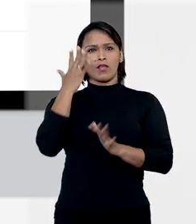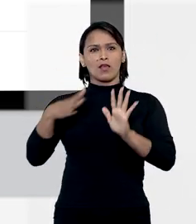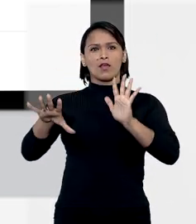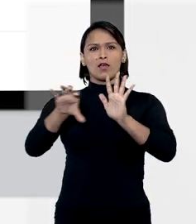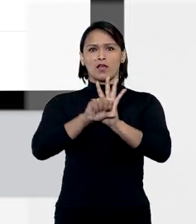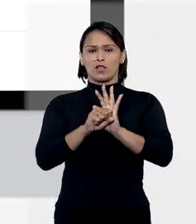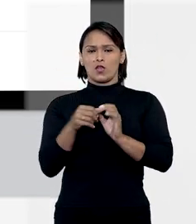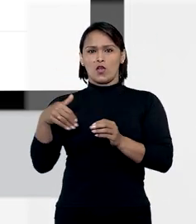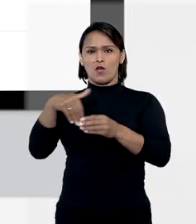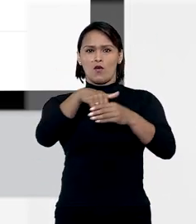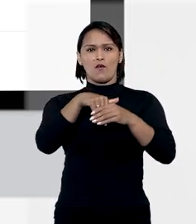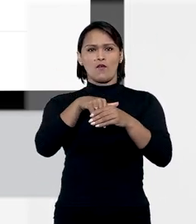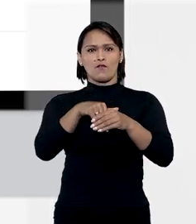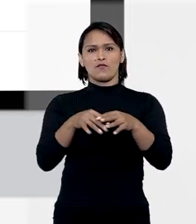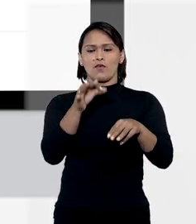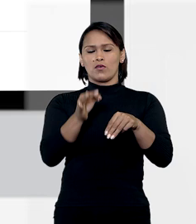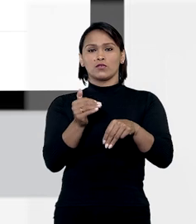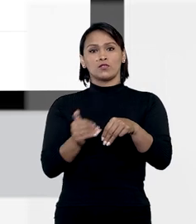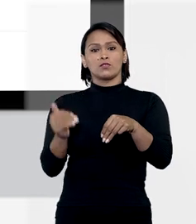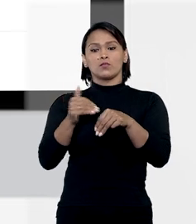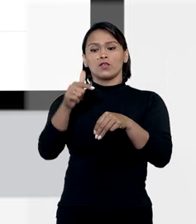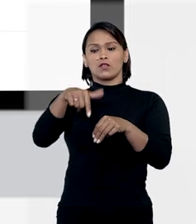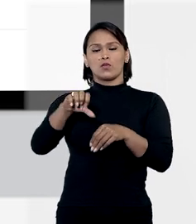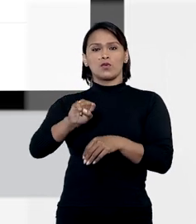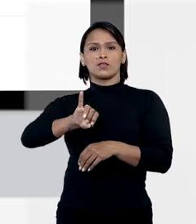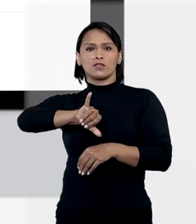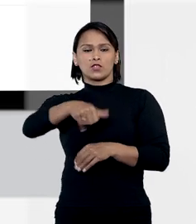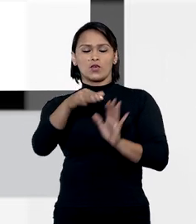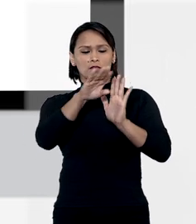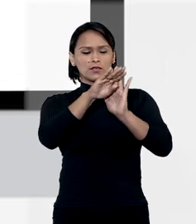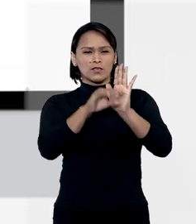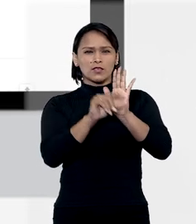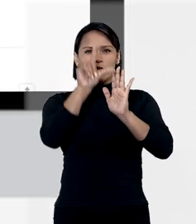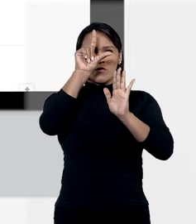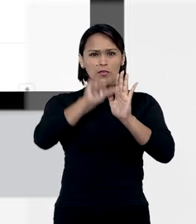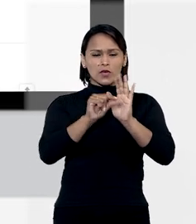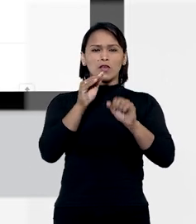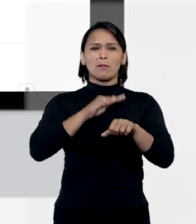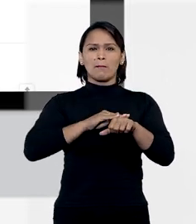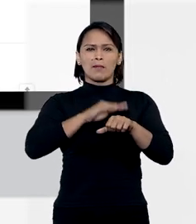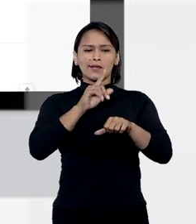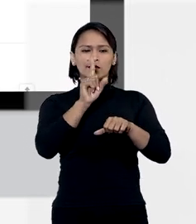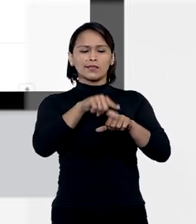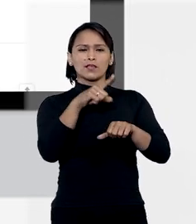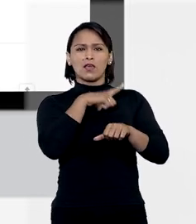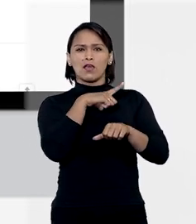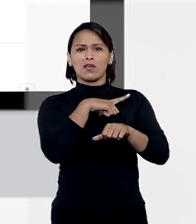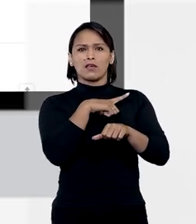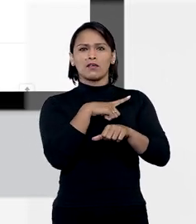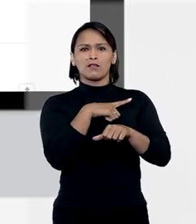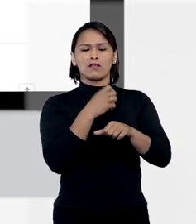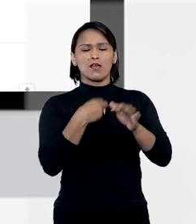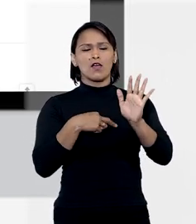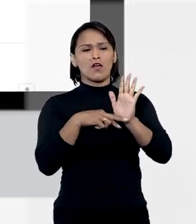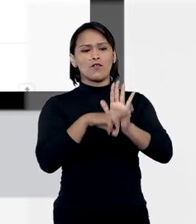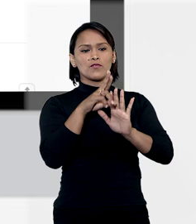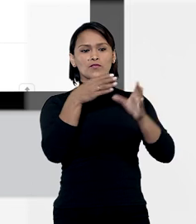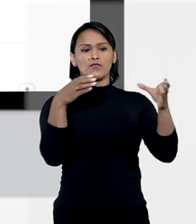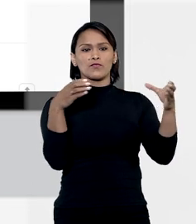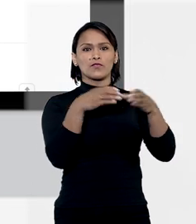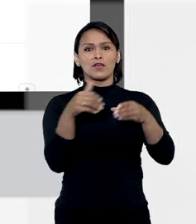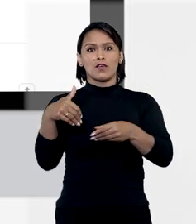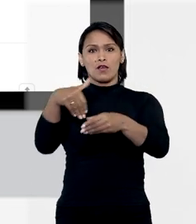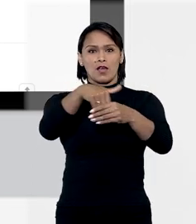adotados nos votos dos ministros do STJ. Descendo a tela mais um pouquinho, vemos o campo